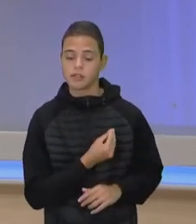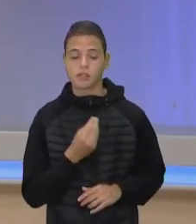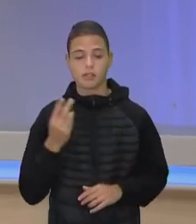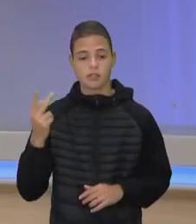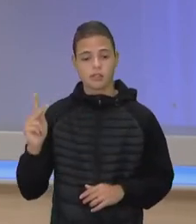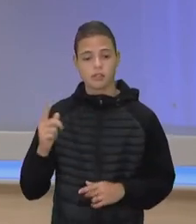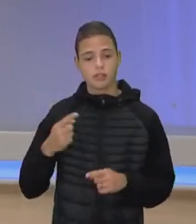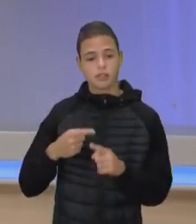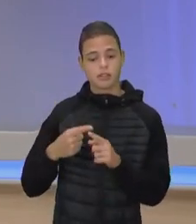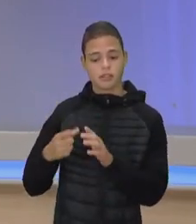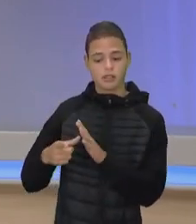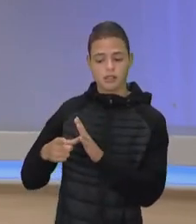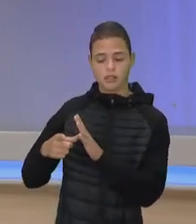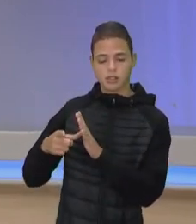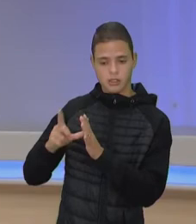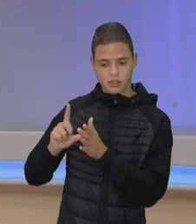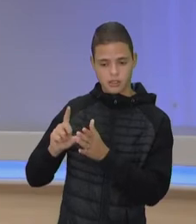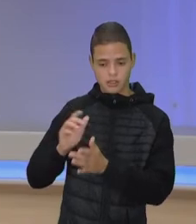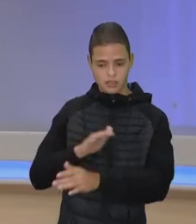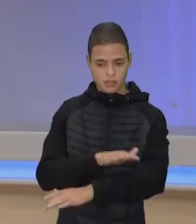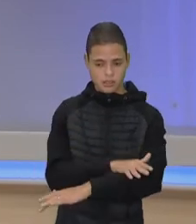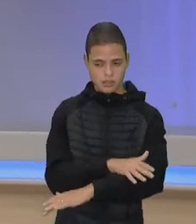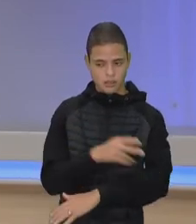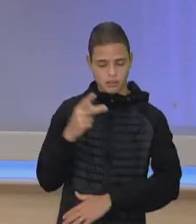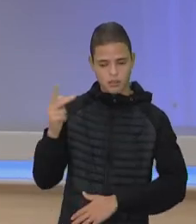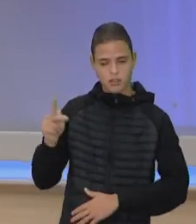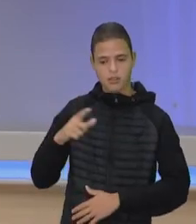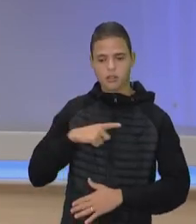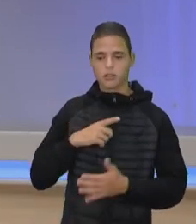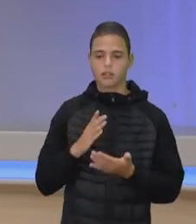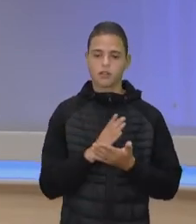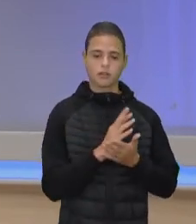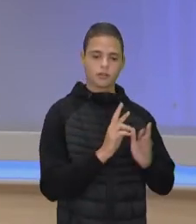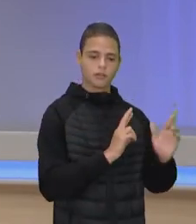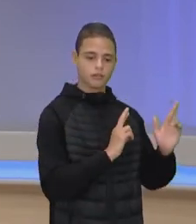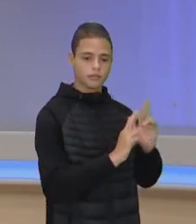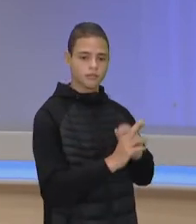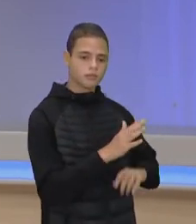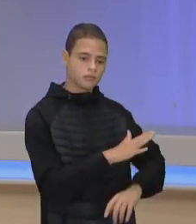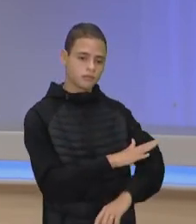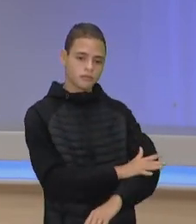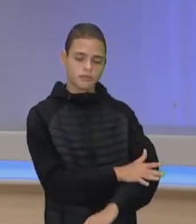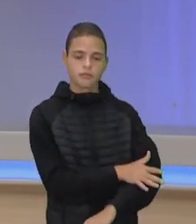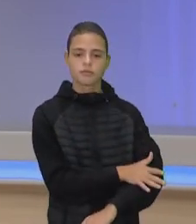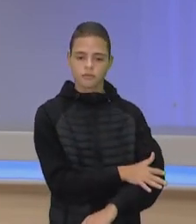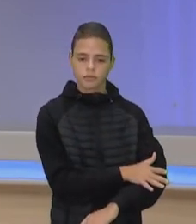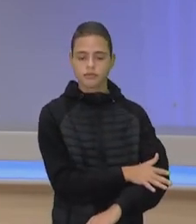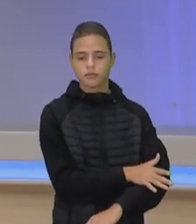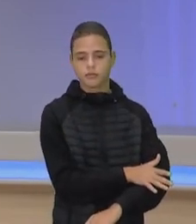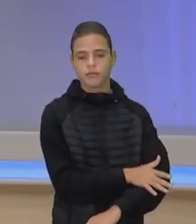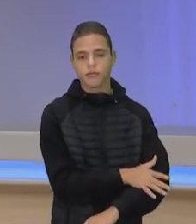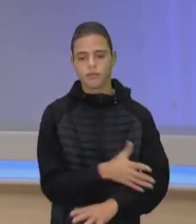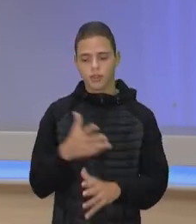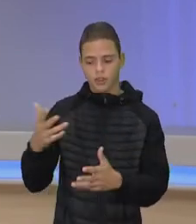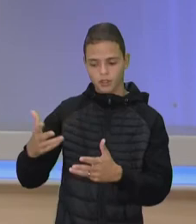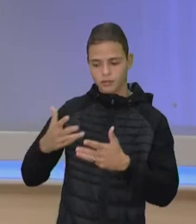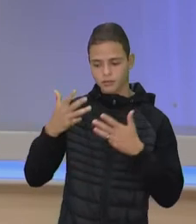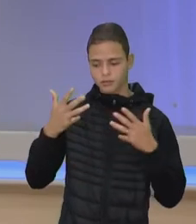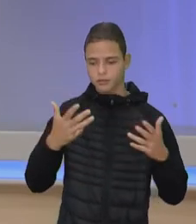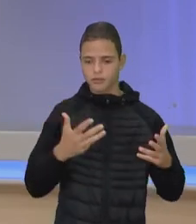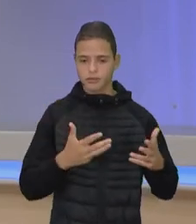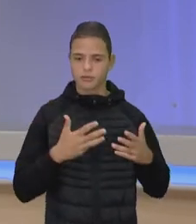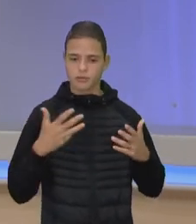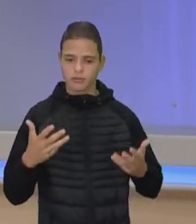antes dela ser racista, existem relações racistas e relações que se cruzam, né? Relações que